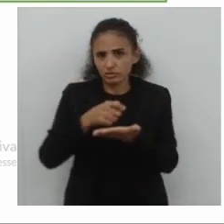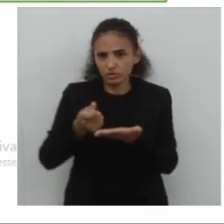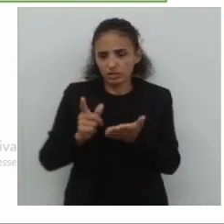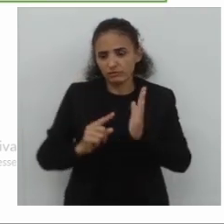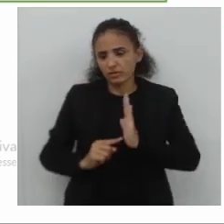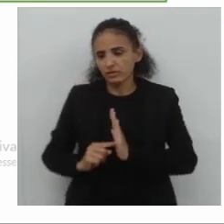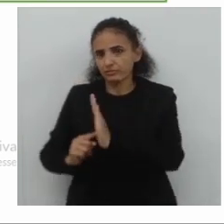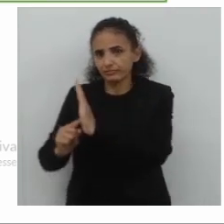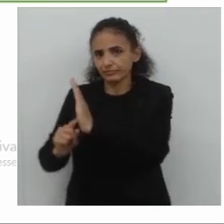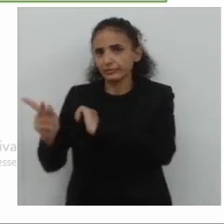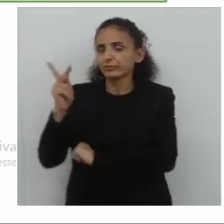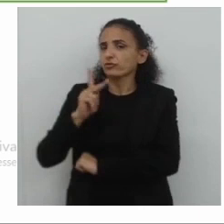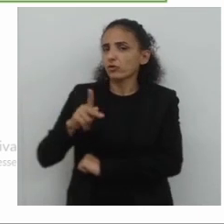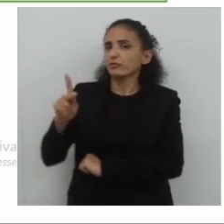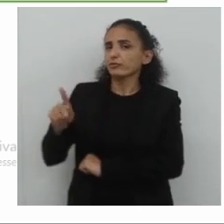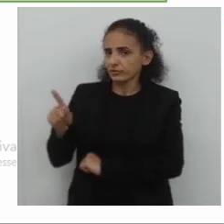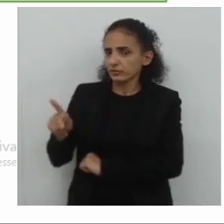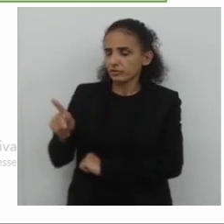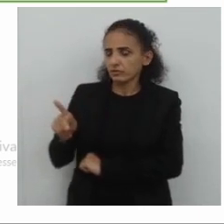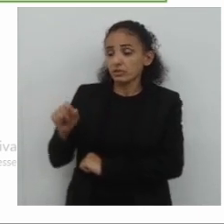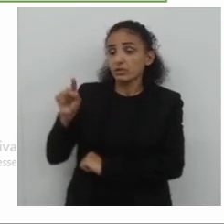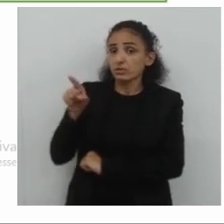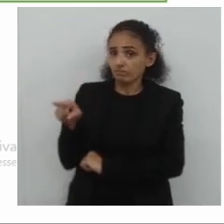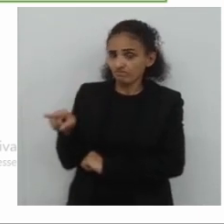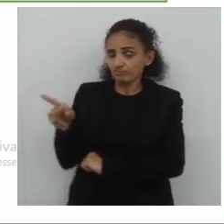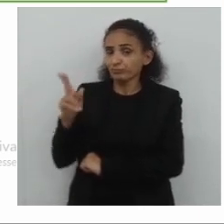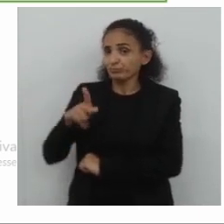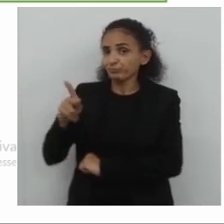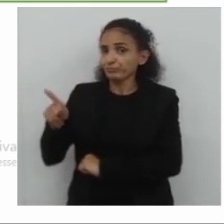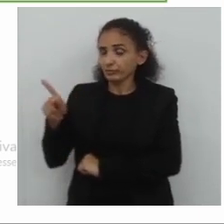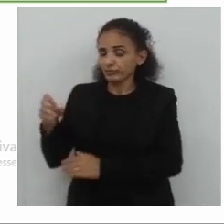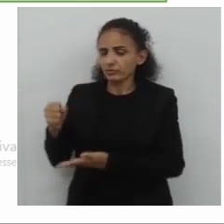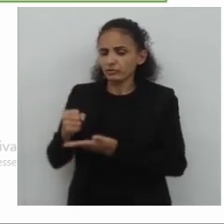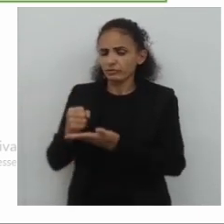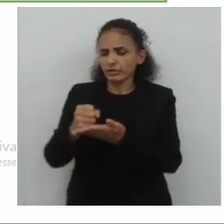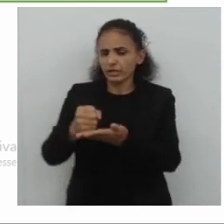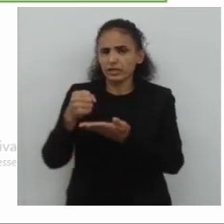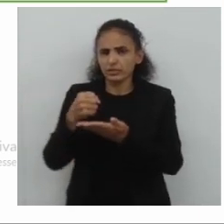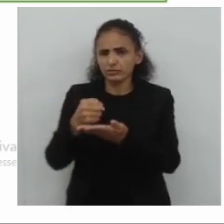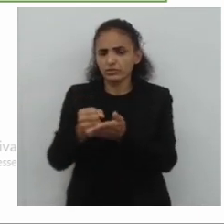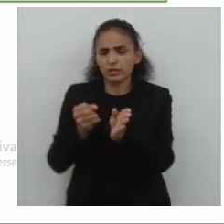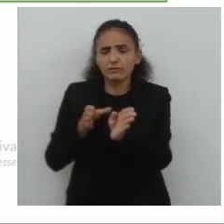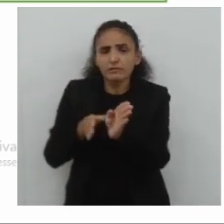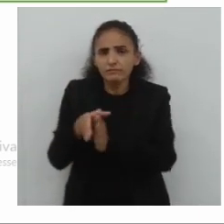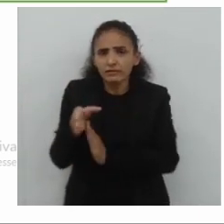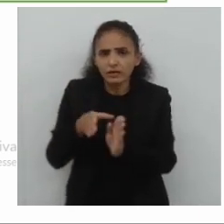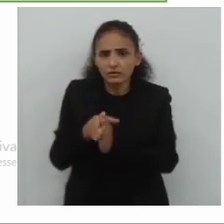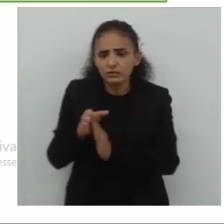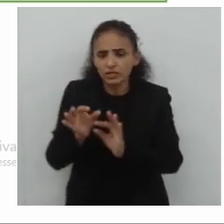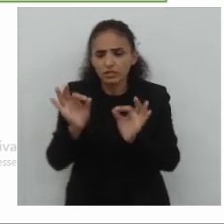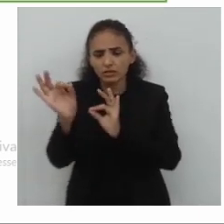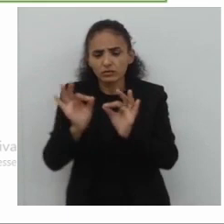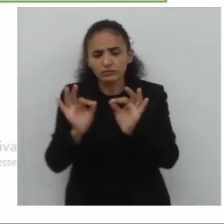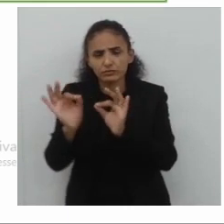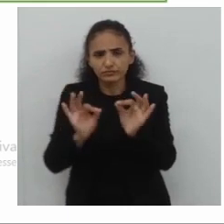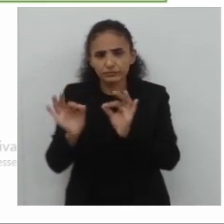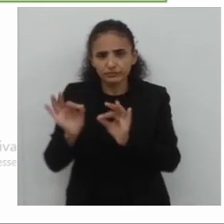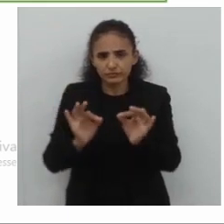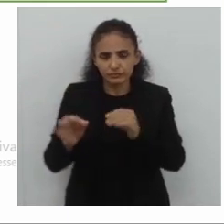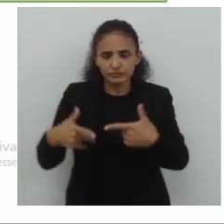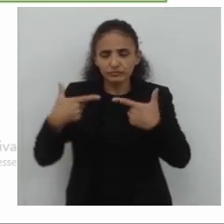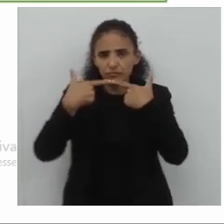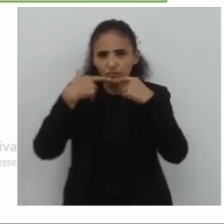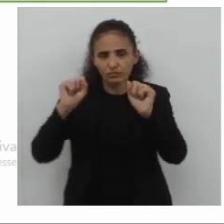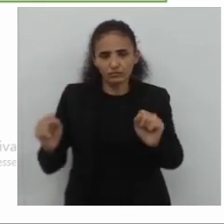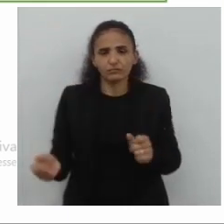se ela está adequada, ao objetivo e a mensagem do autor. O revisor de um texto, busca, além de